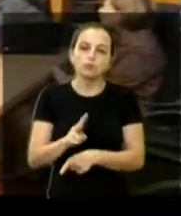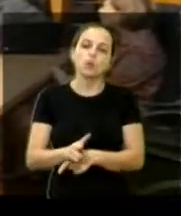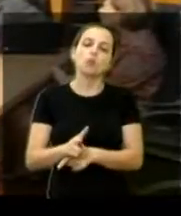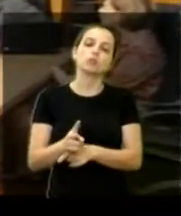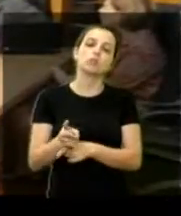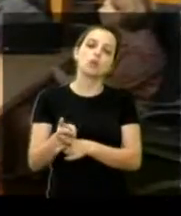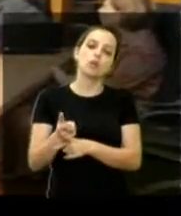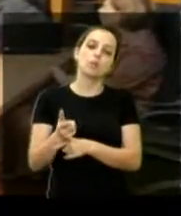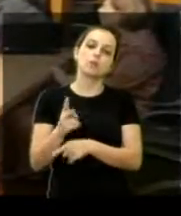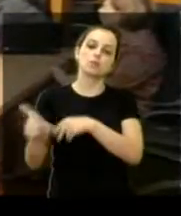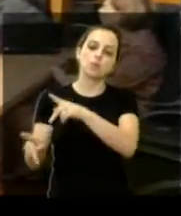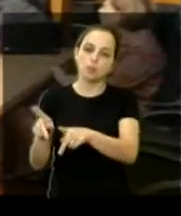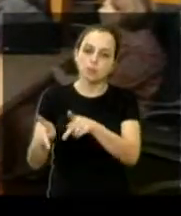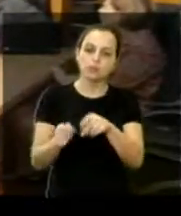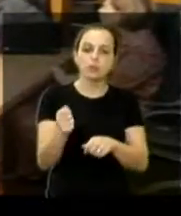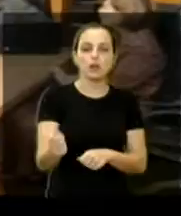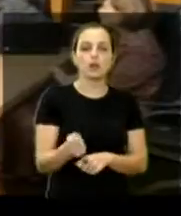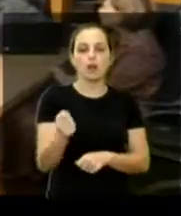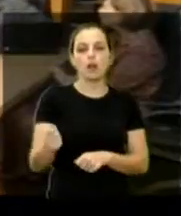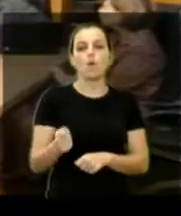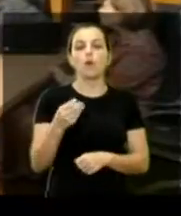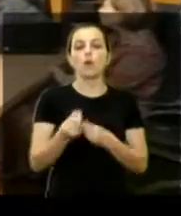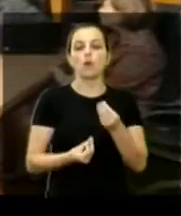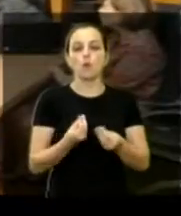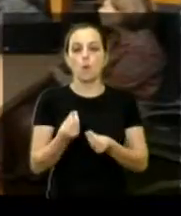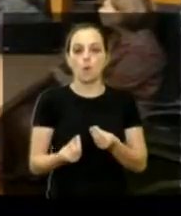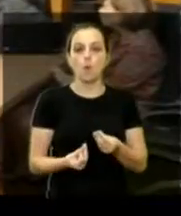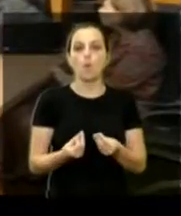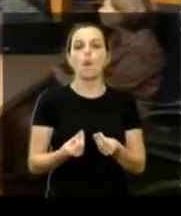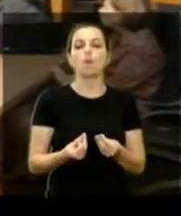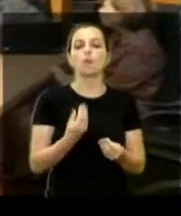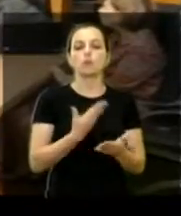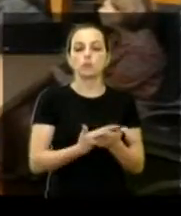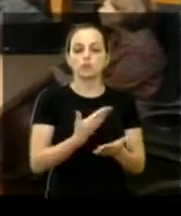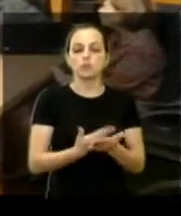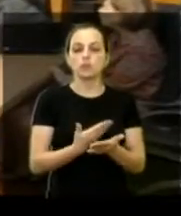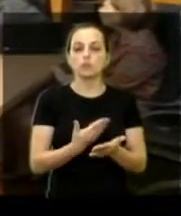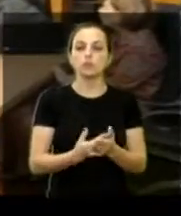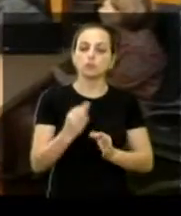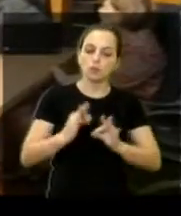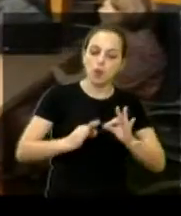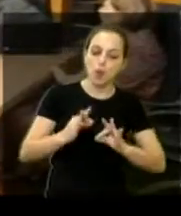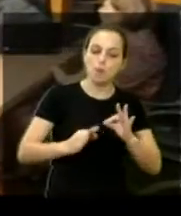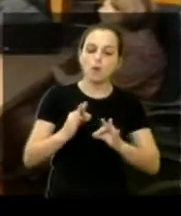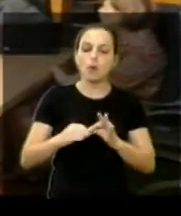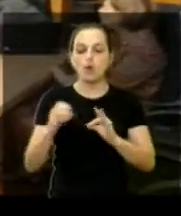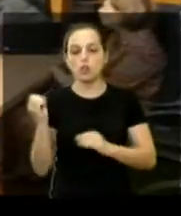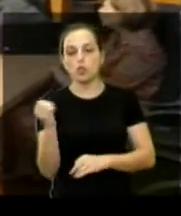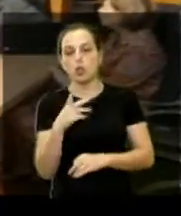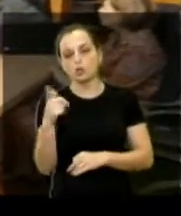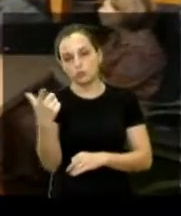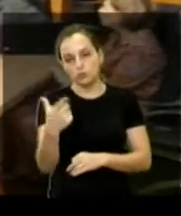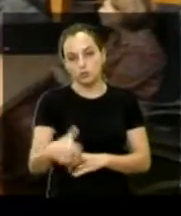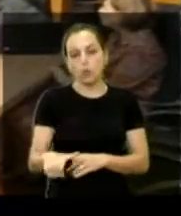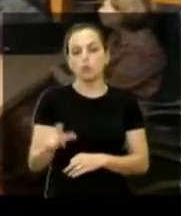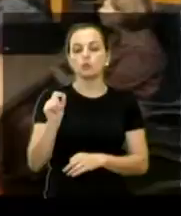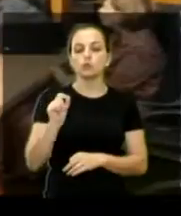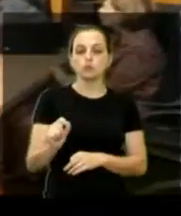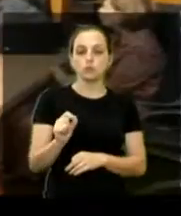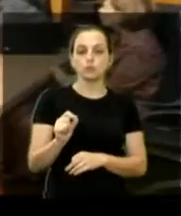população, e a comissão vai aproveitar esses estudos e elaborar novos estudos ainda para